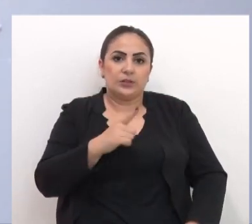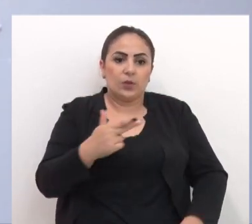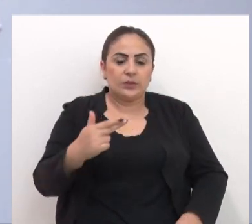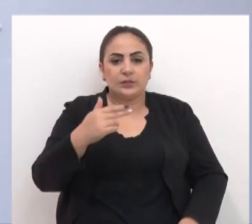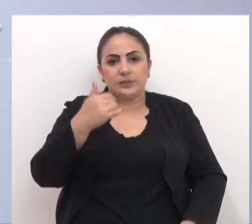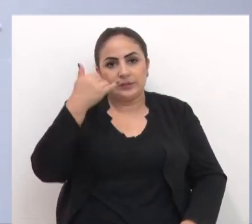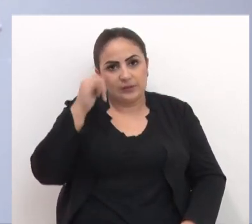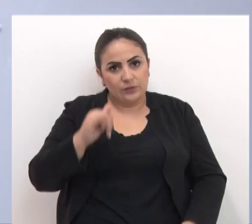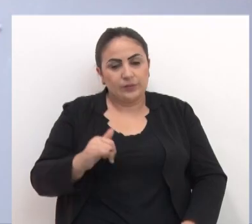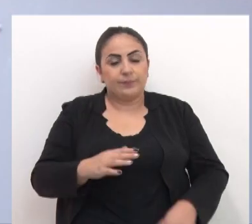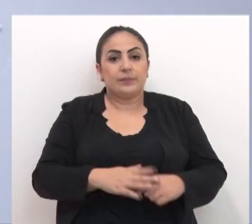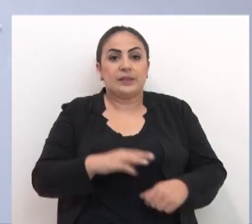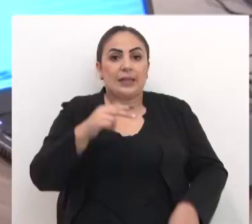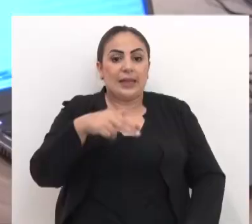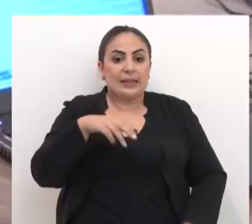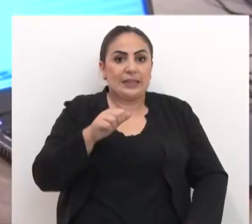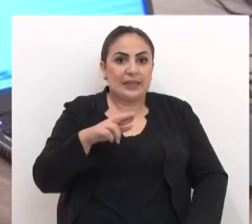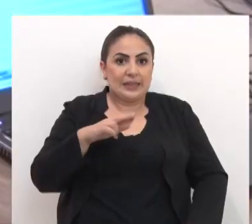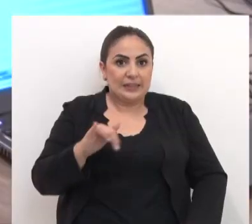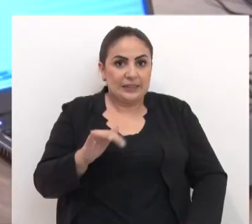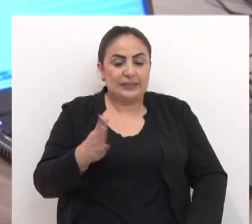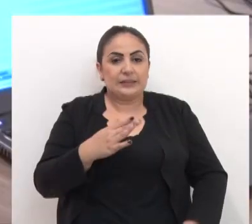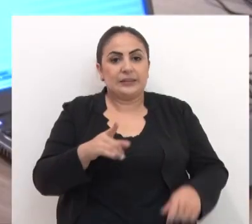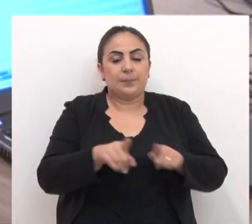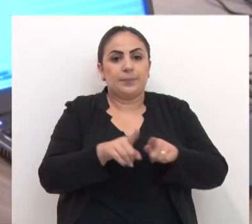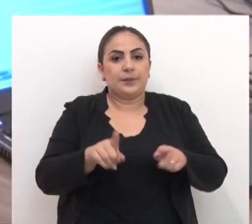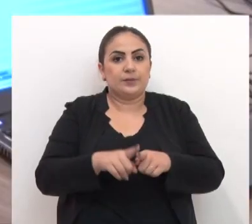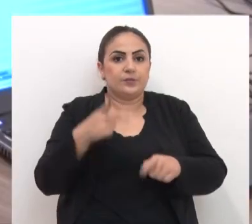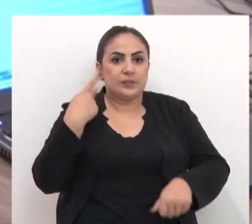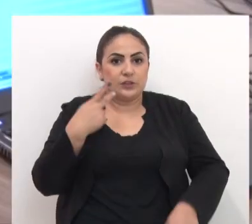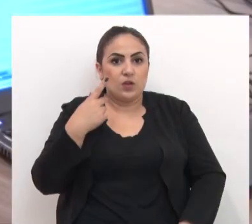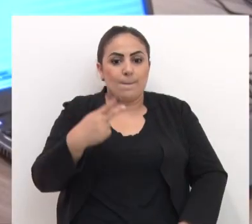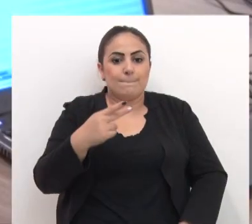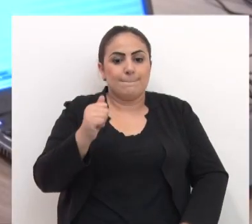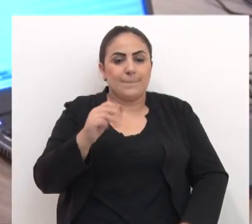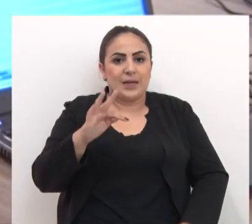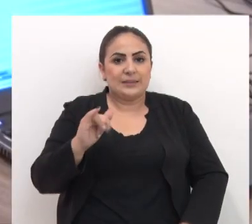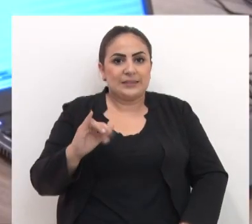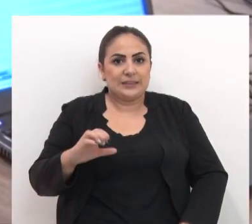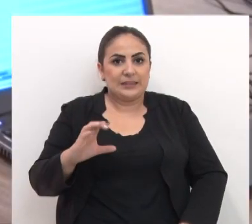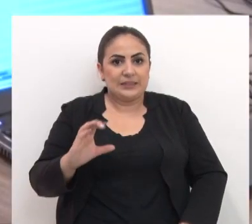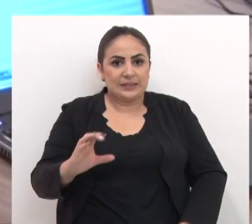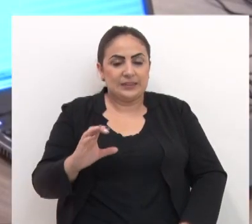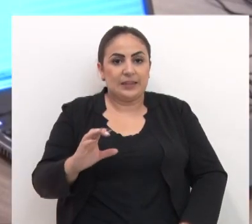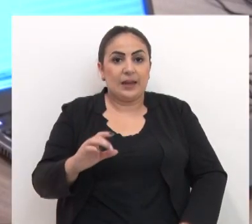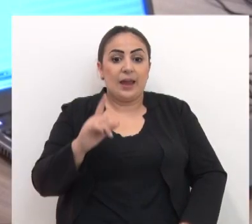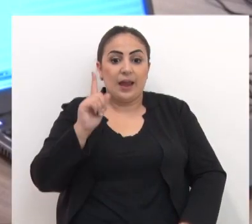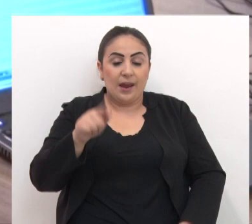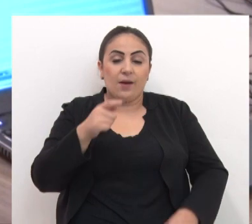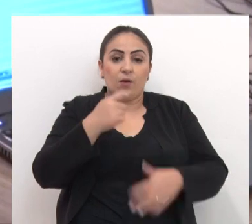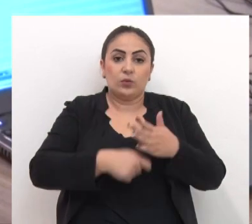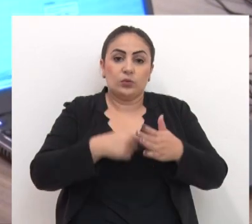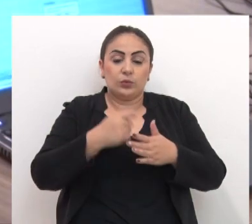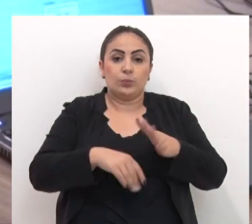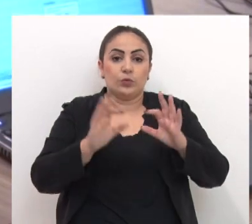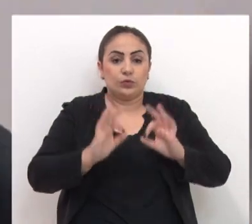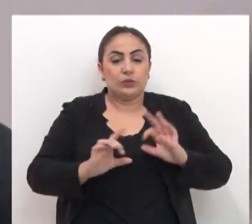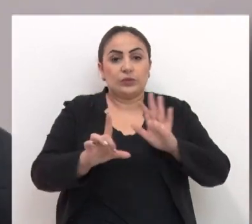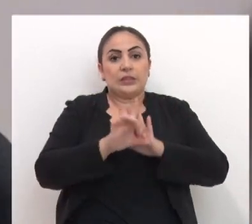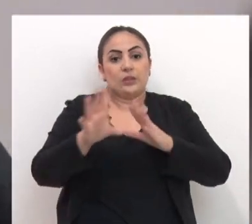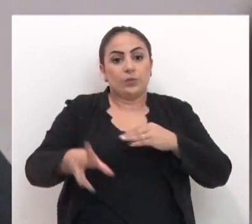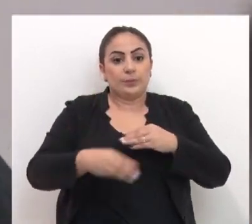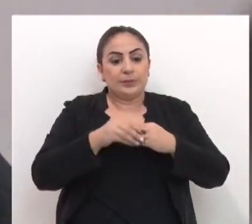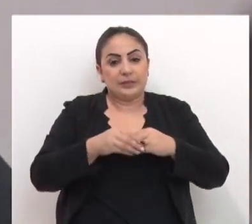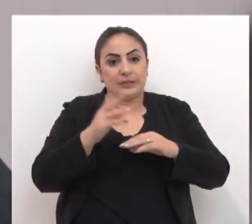que tomadas as devidas precauções. Nery Fuchs e Patrick Cavalcante que é o autor do projeto de lei complementar na Câmara